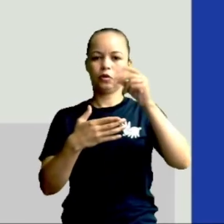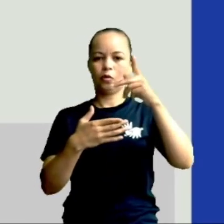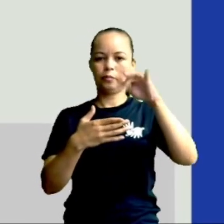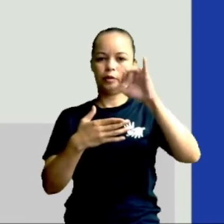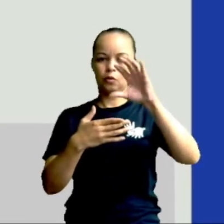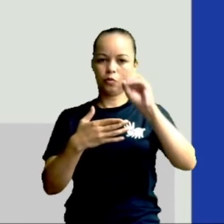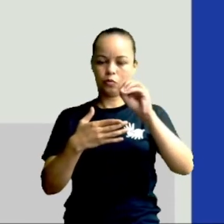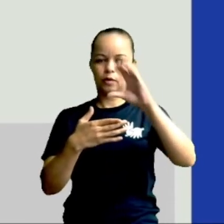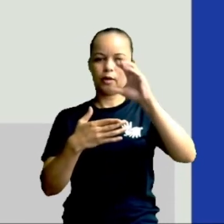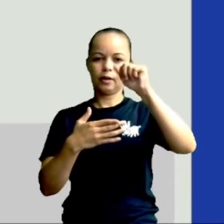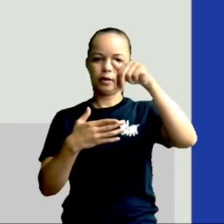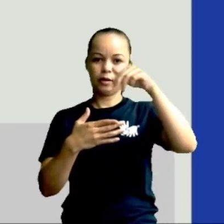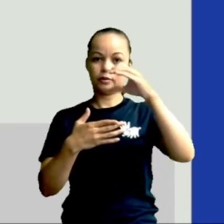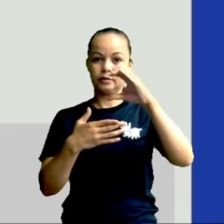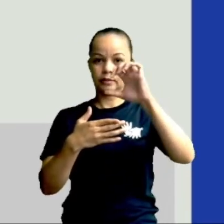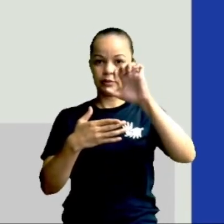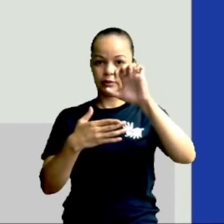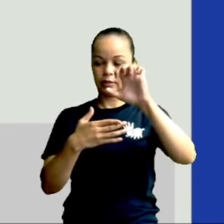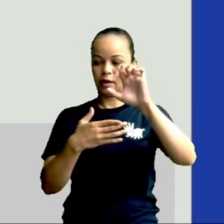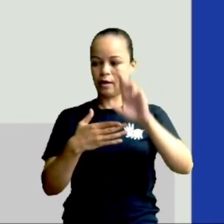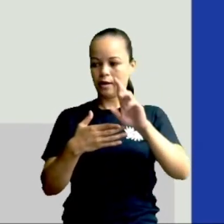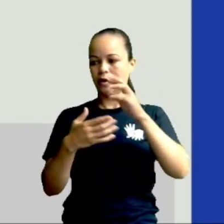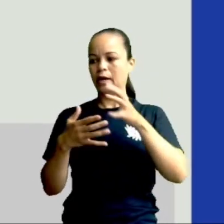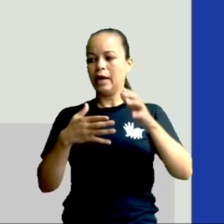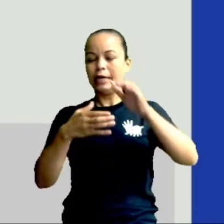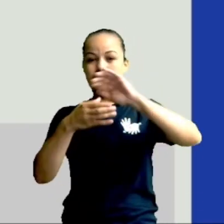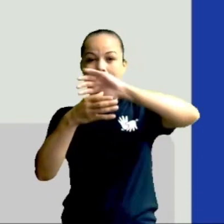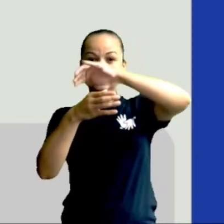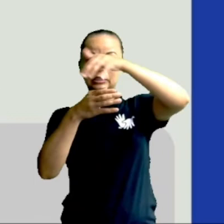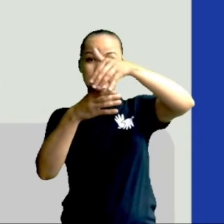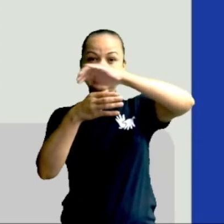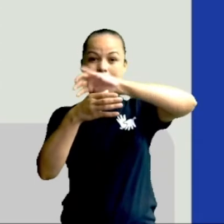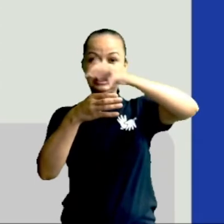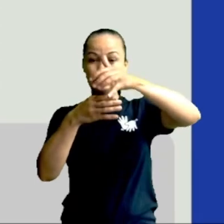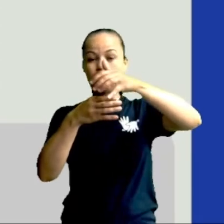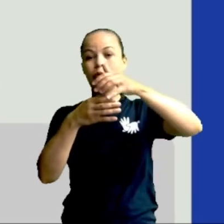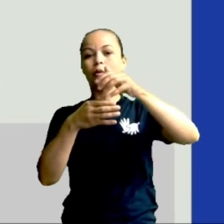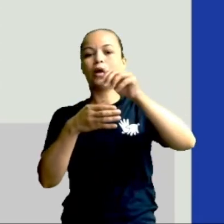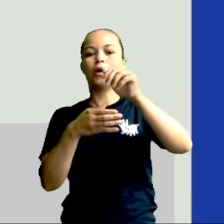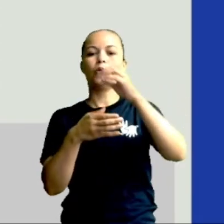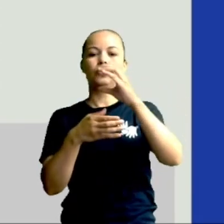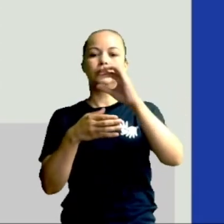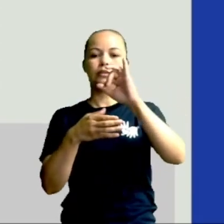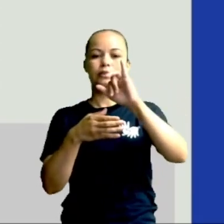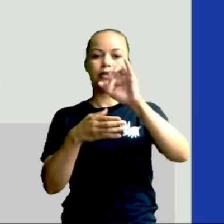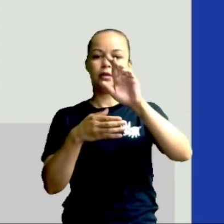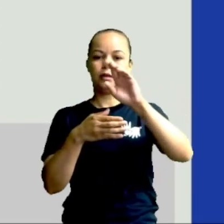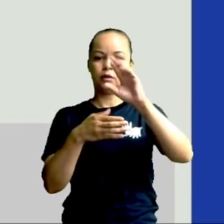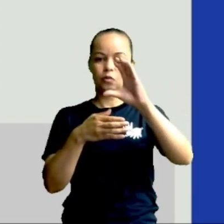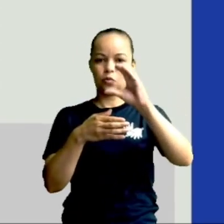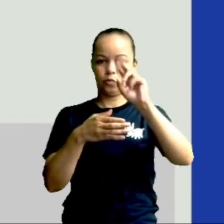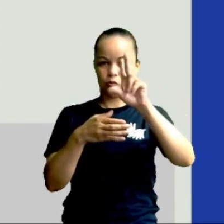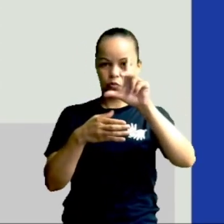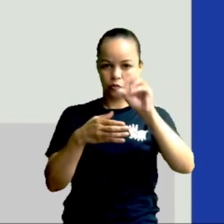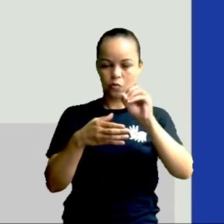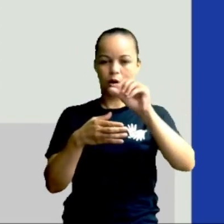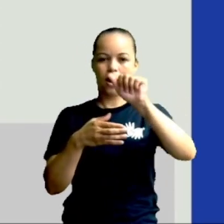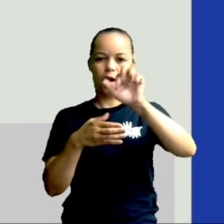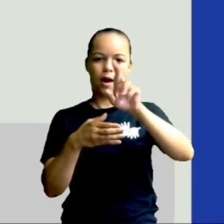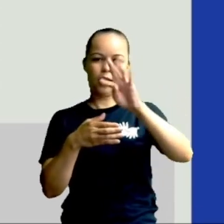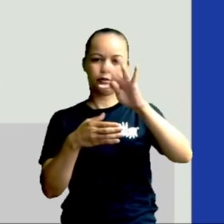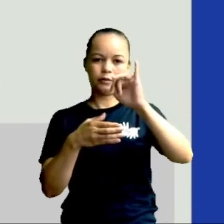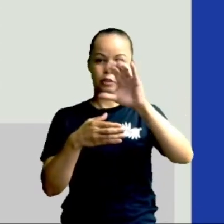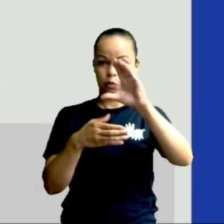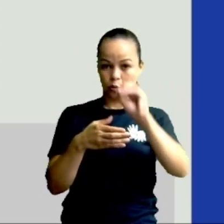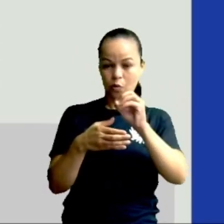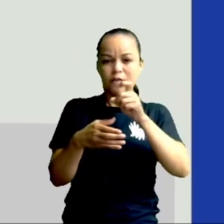E lá em cima, no Norte, lá, o Círculo Polar Ártico. Tá? Por que é tão gelado, tanto no Círculo